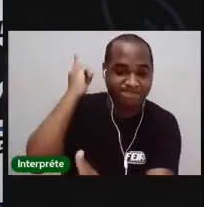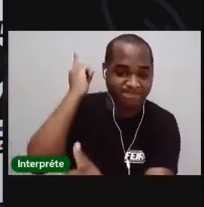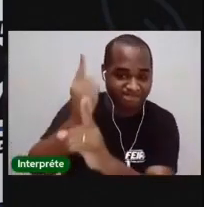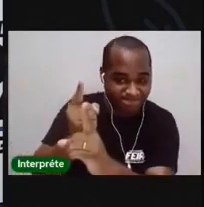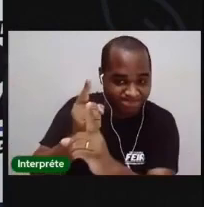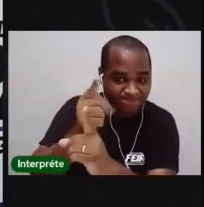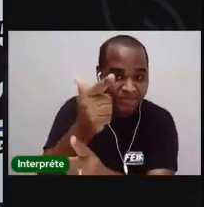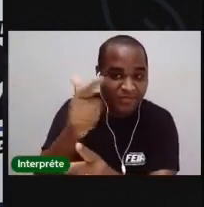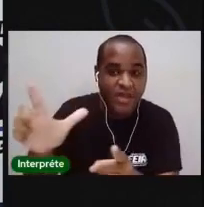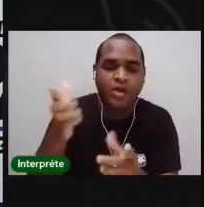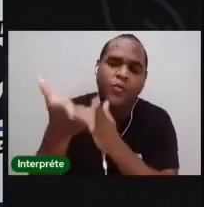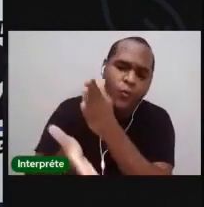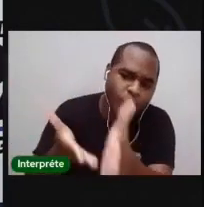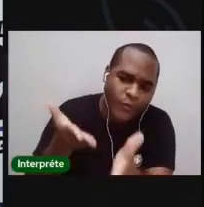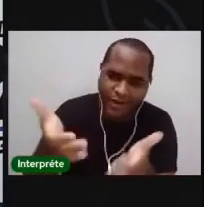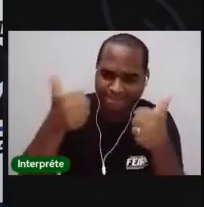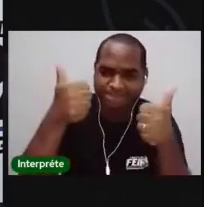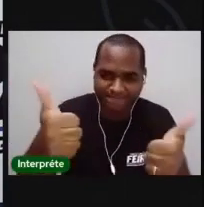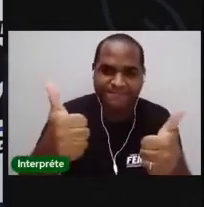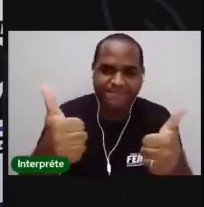novamente. Se cuidem!